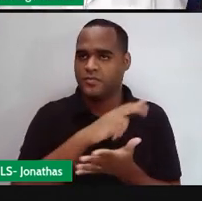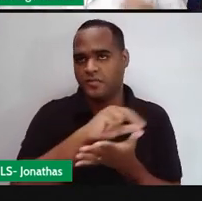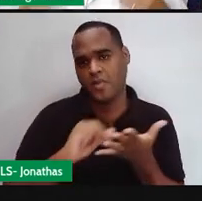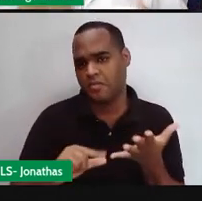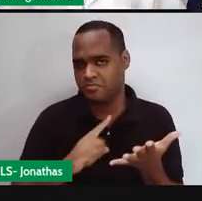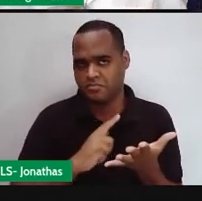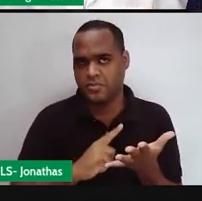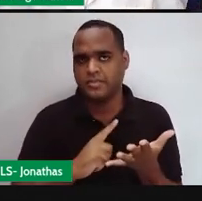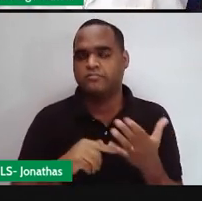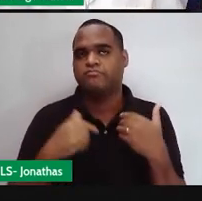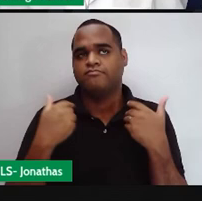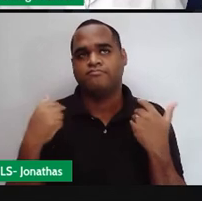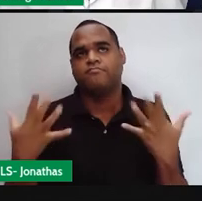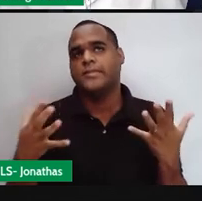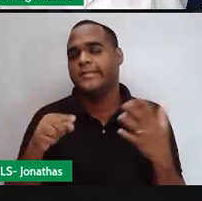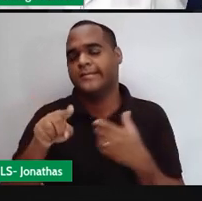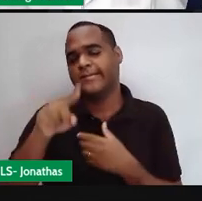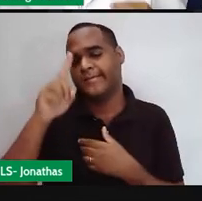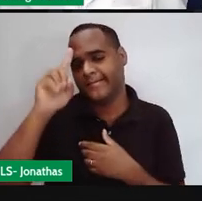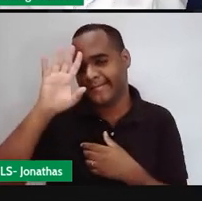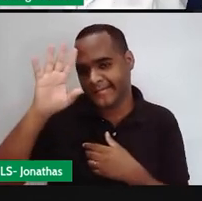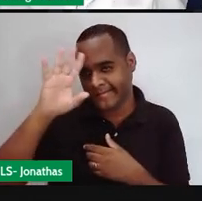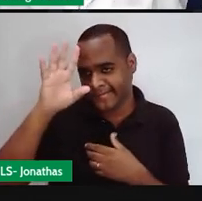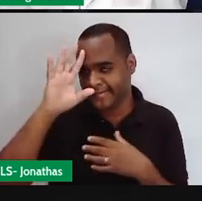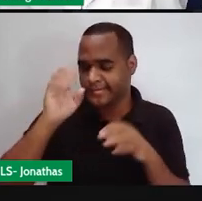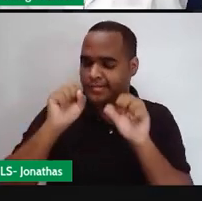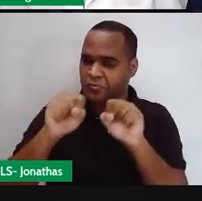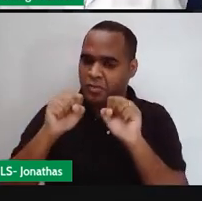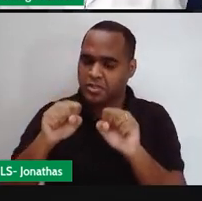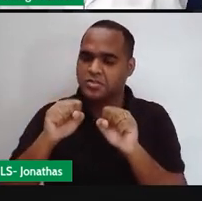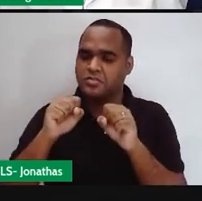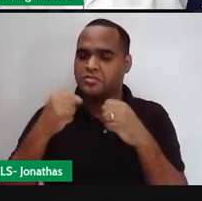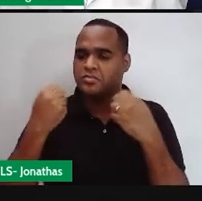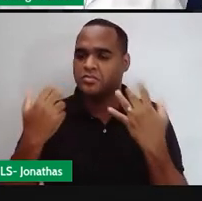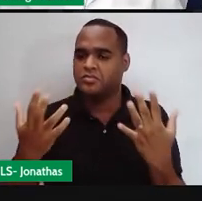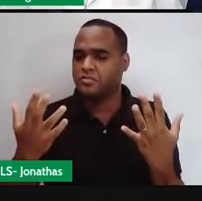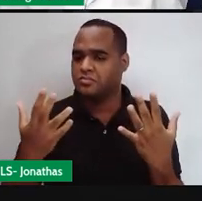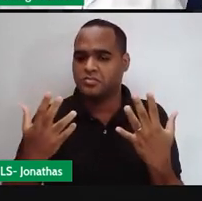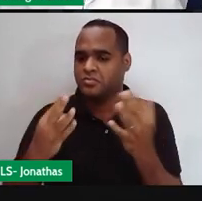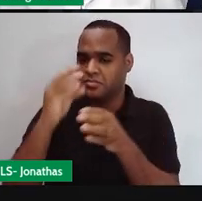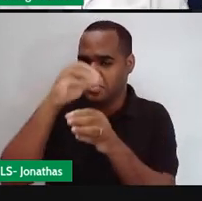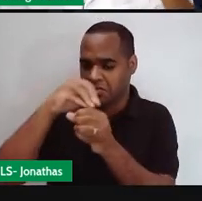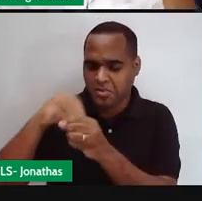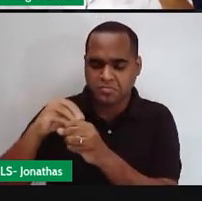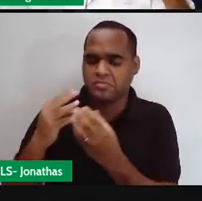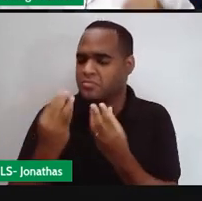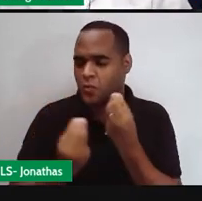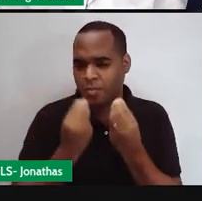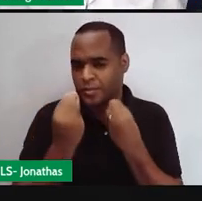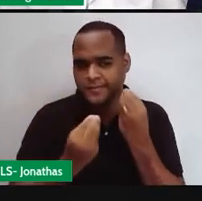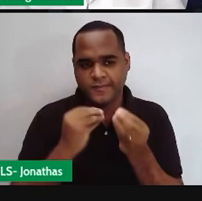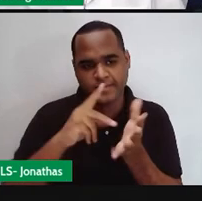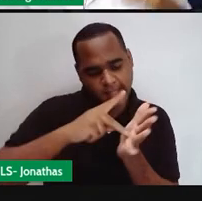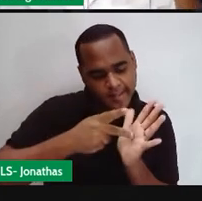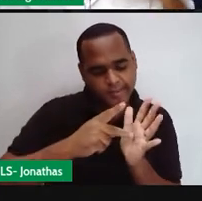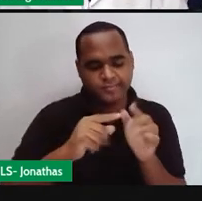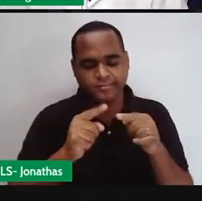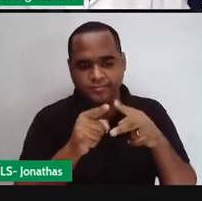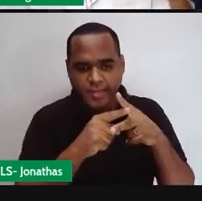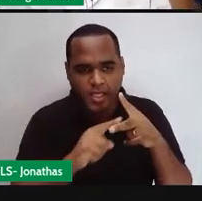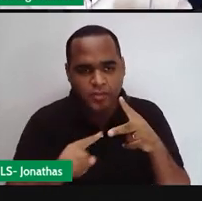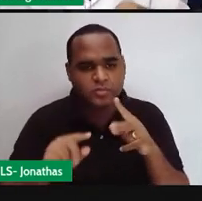e depois que você fizer isso identifica onde é que fica esses ângulos tá bom para que você comece a